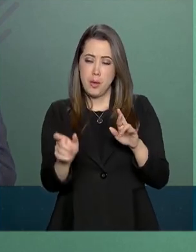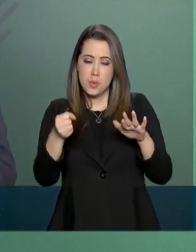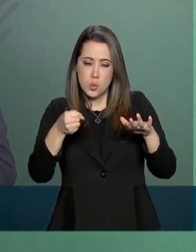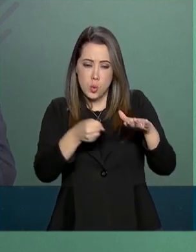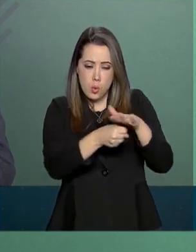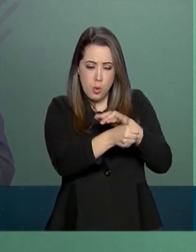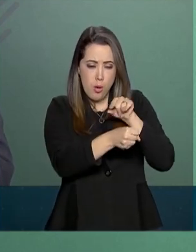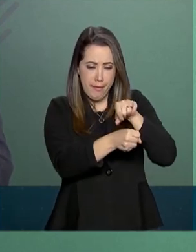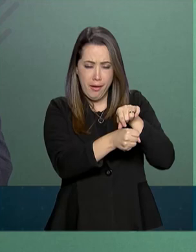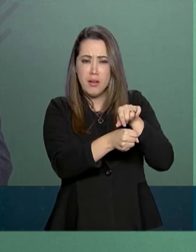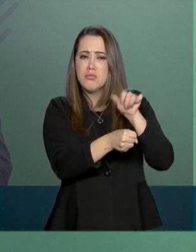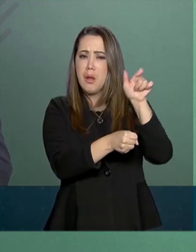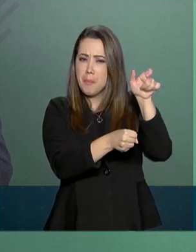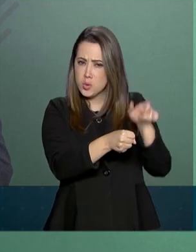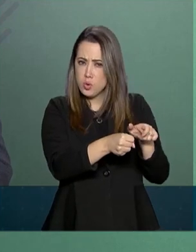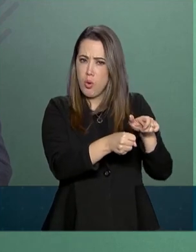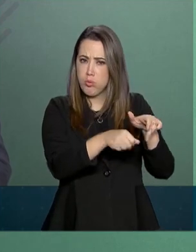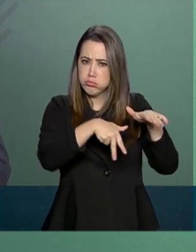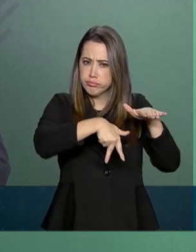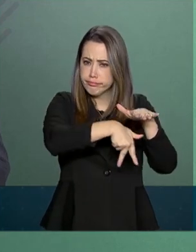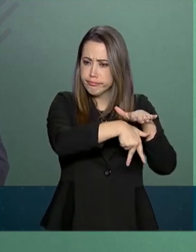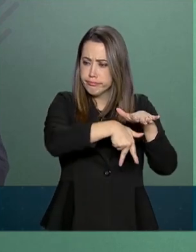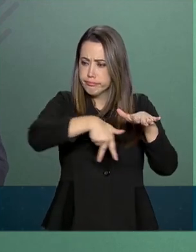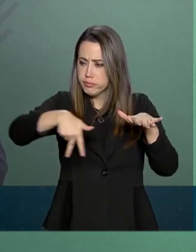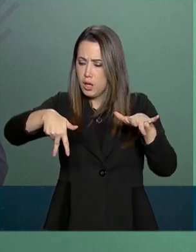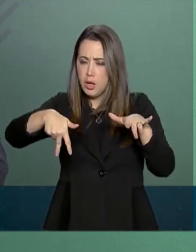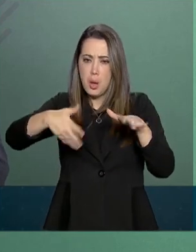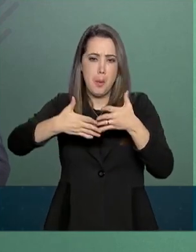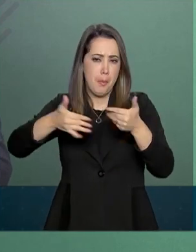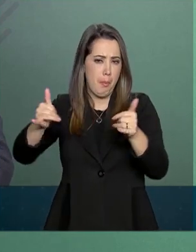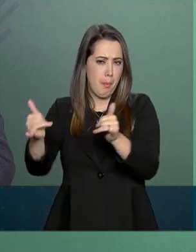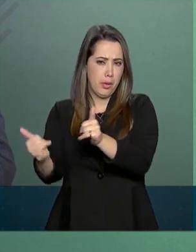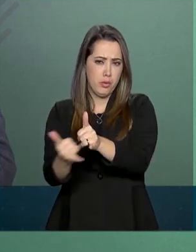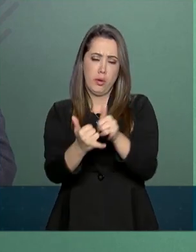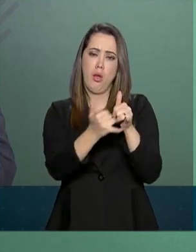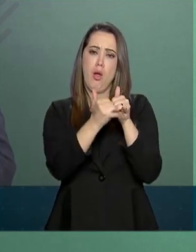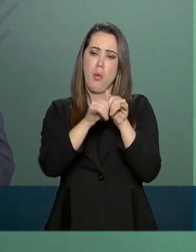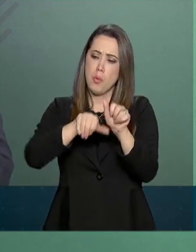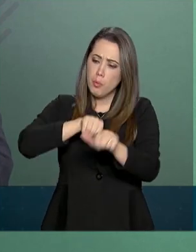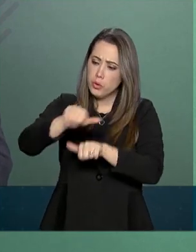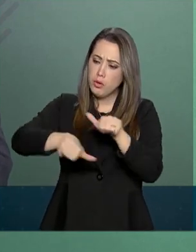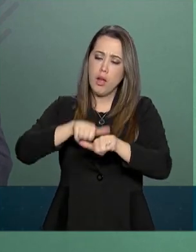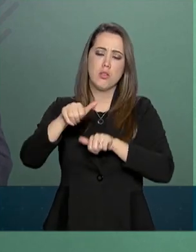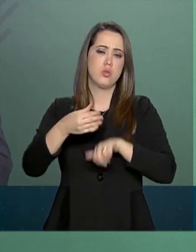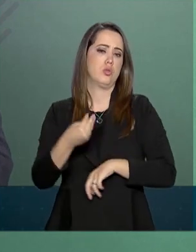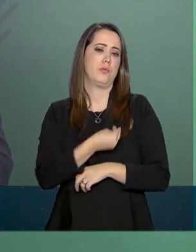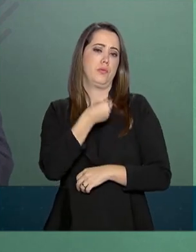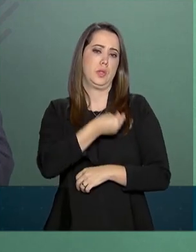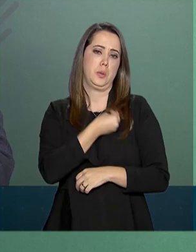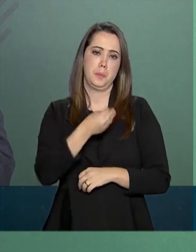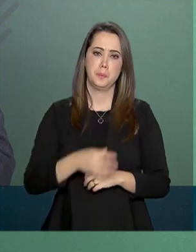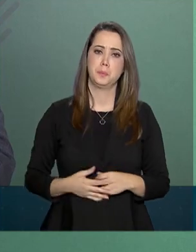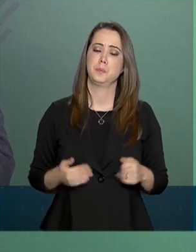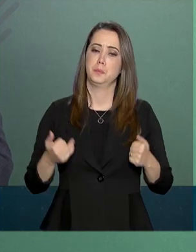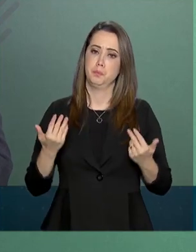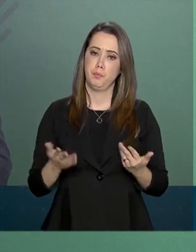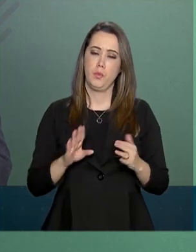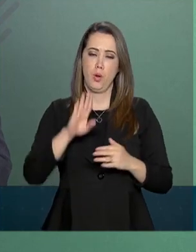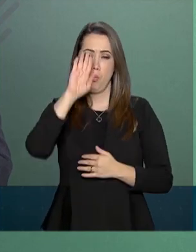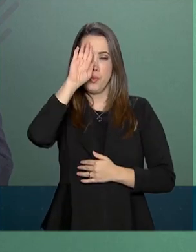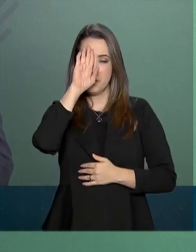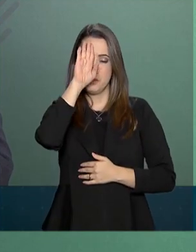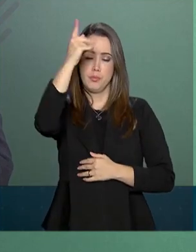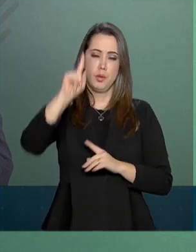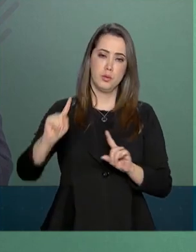pessoas podem se redimir. Fecha aspas. O principal desafio é